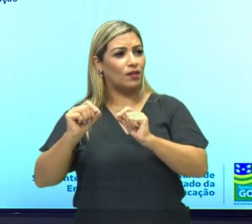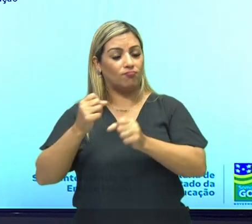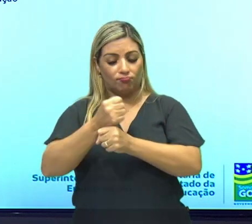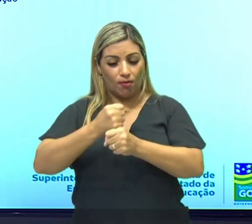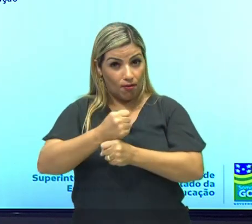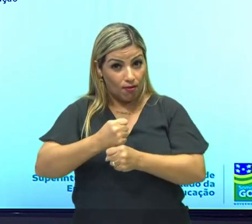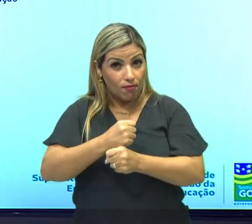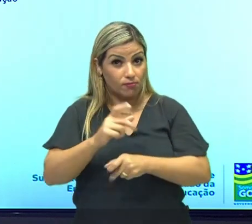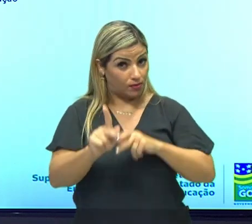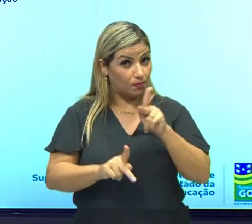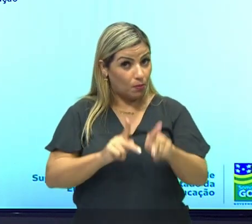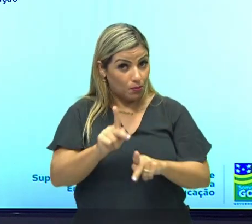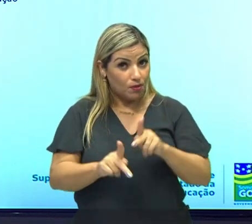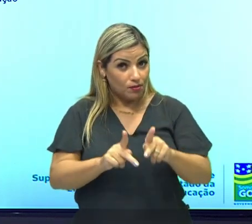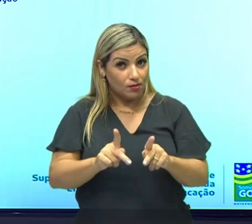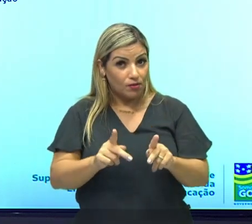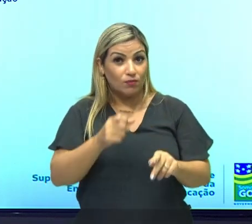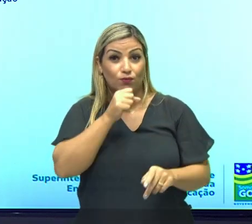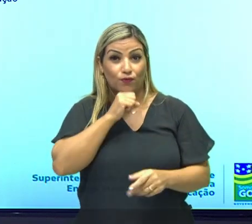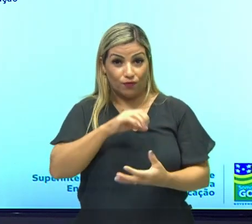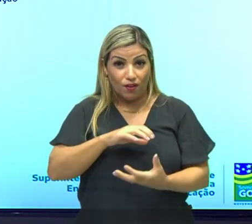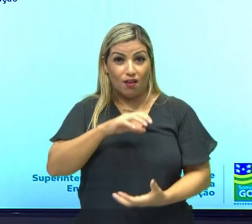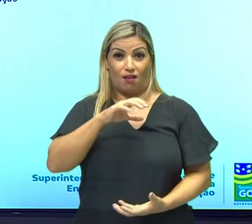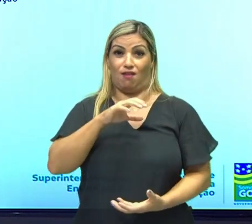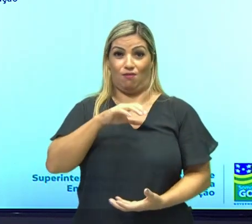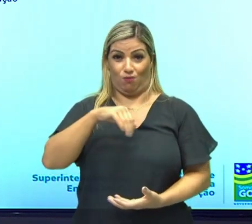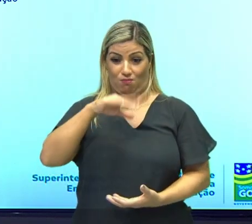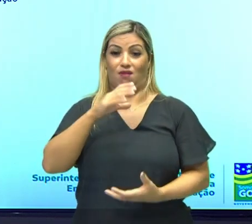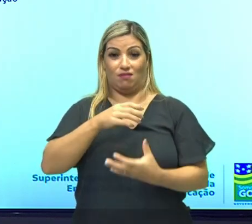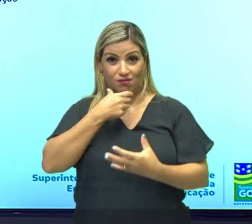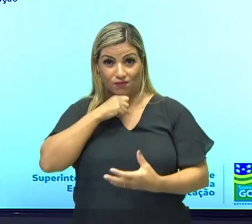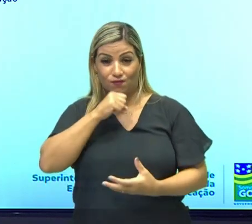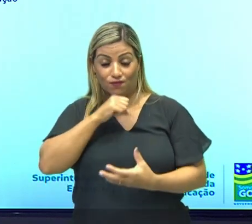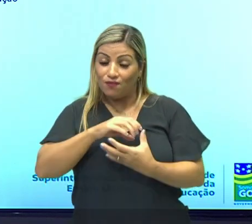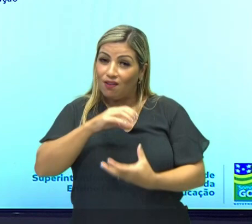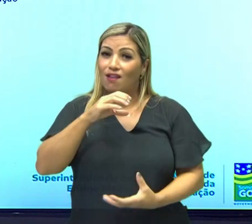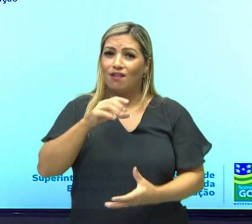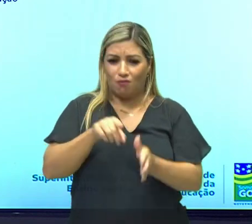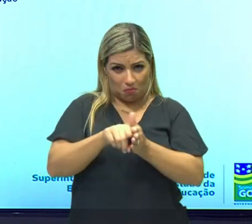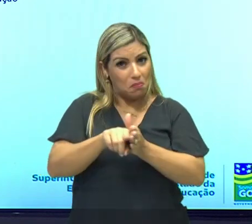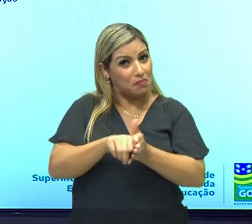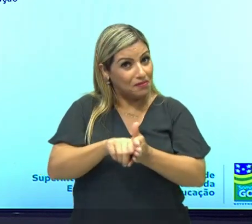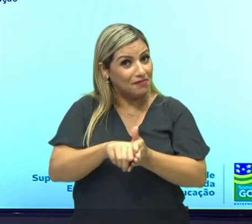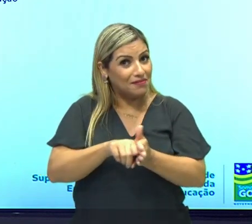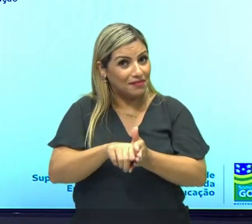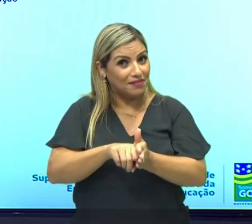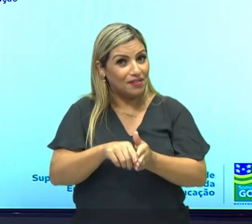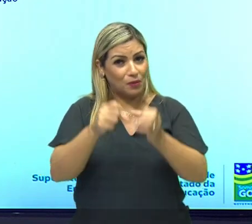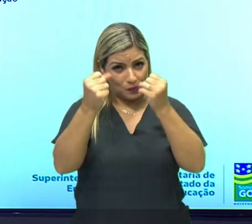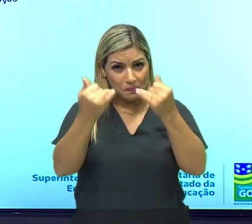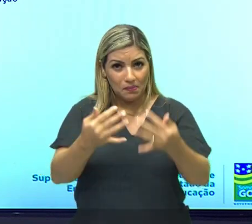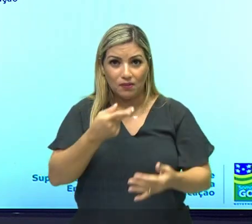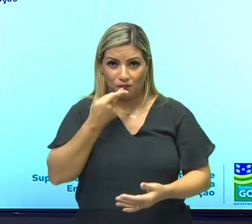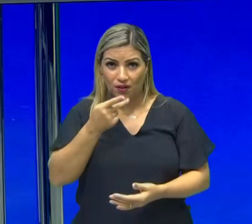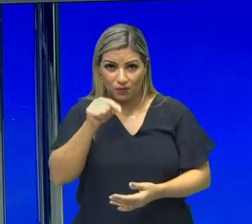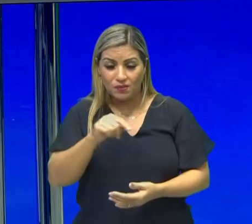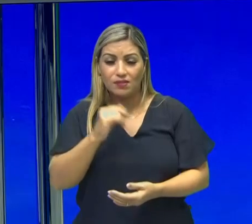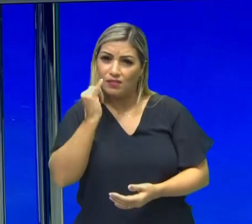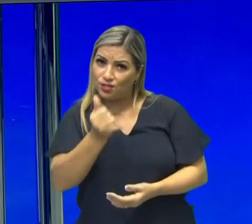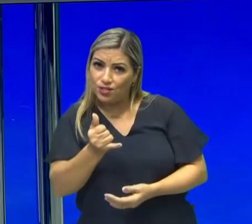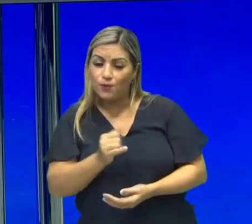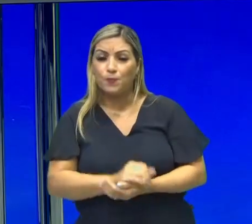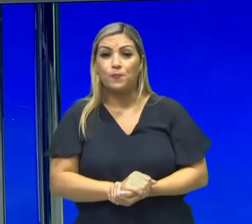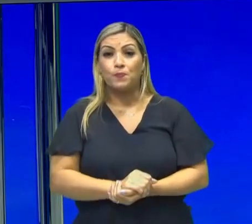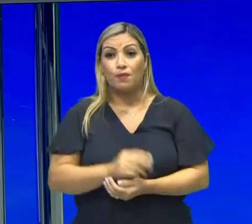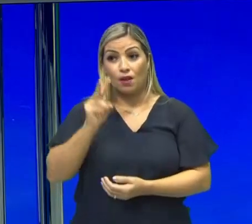dos anos, quando essa população estava envelhecendo, ficando mais velha. Isso é um análise. Quando eu falo isso, é informações que eu